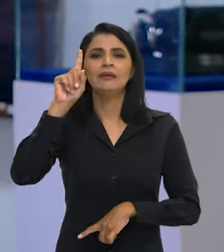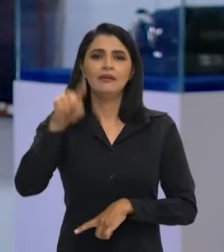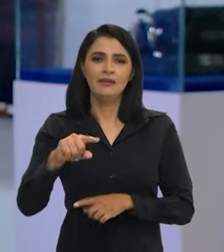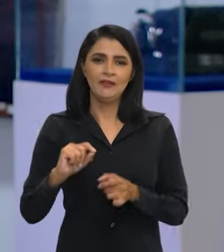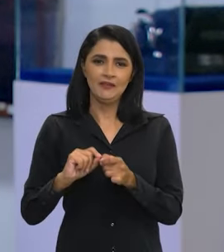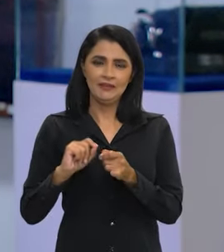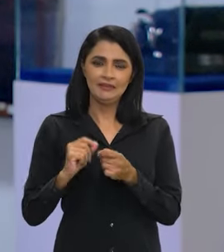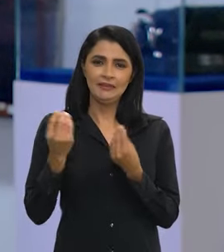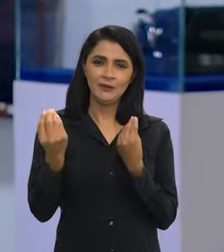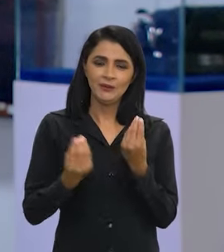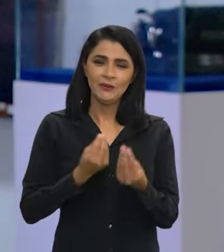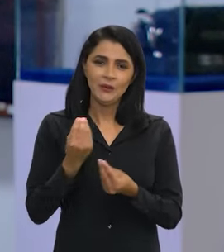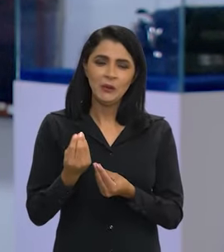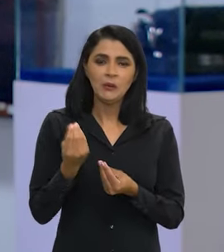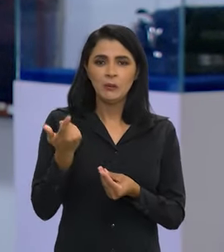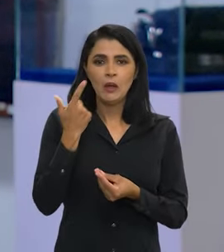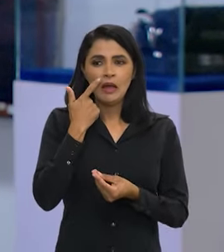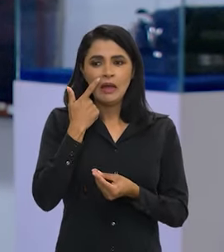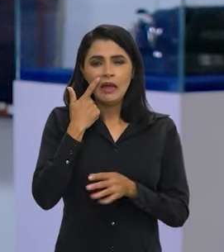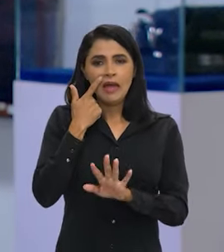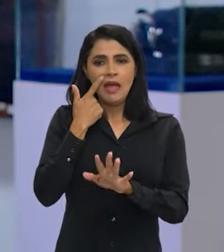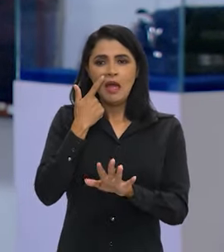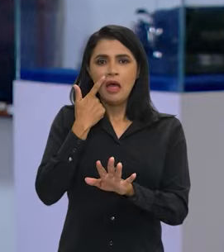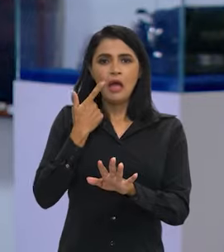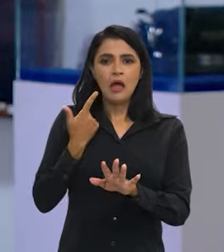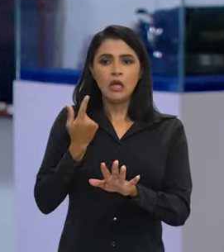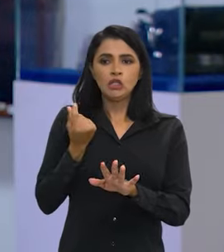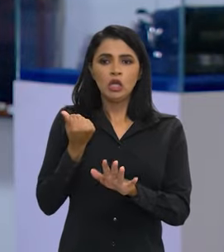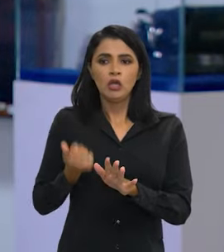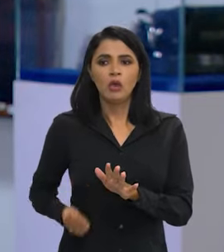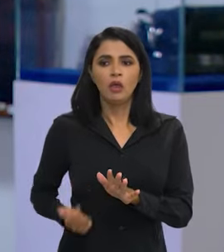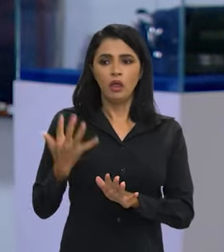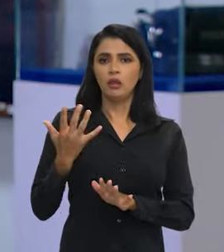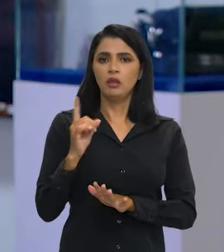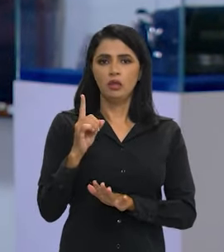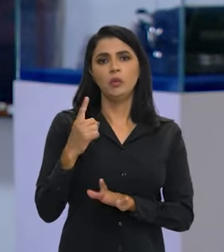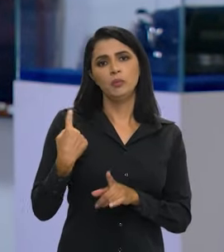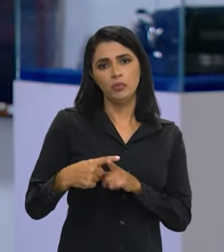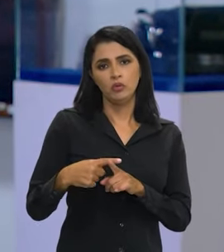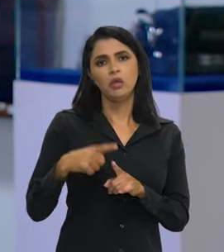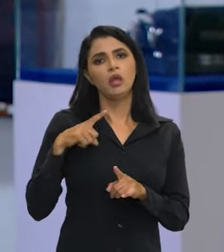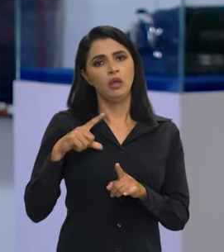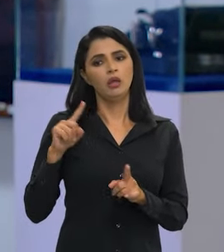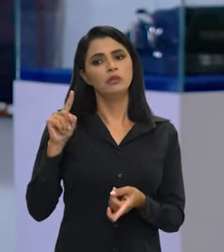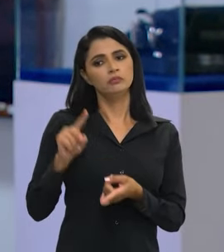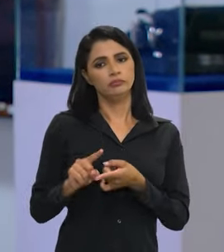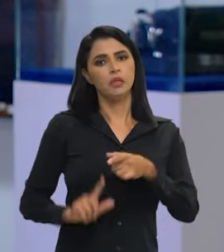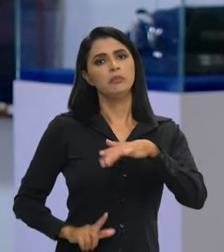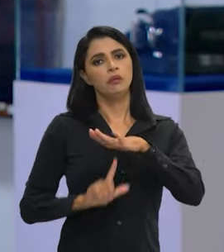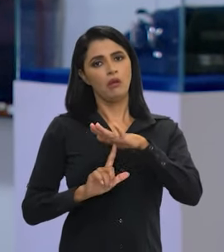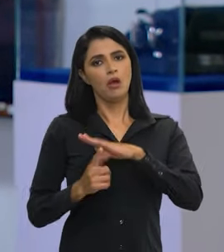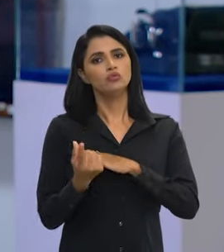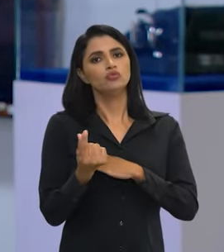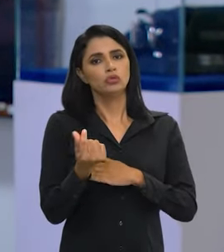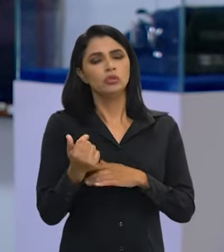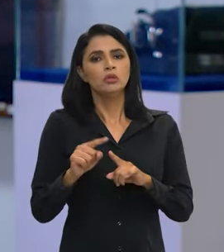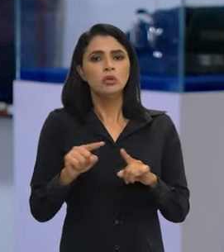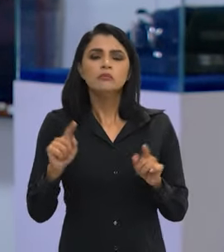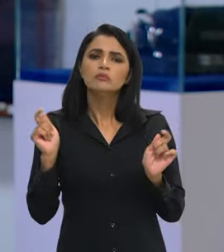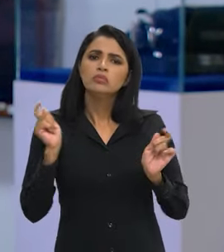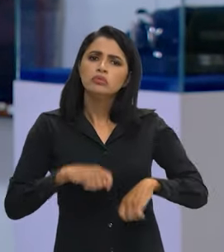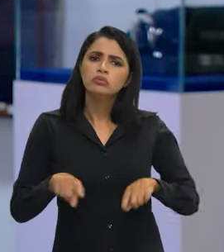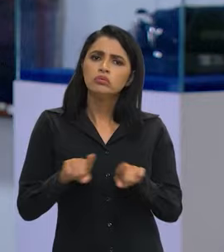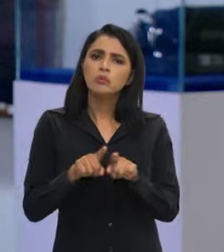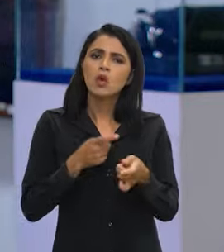era fazer isso de forma a não gastar muito de recursos, que nós estamos com os recursos bastante limitados, e